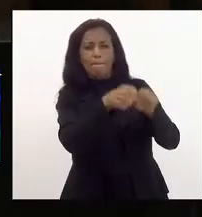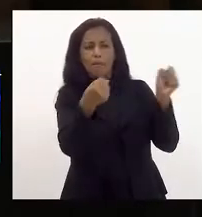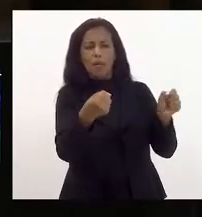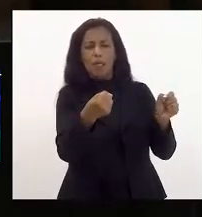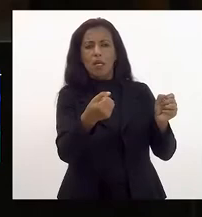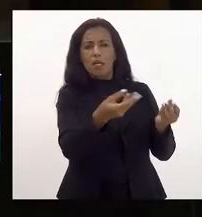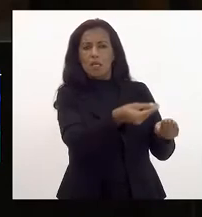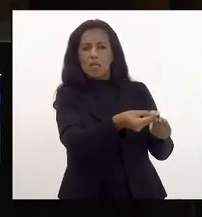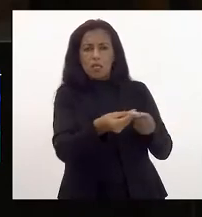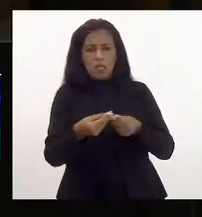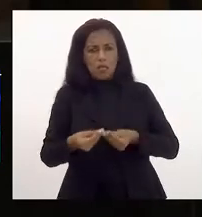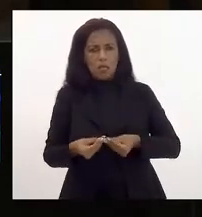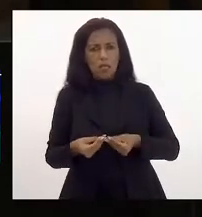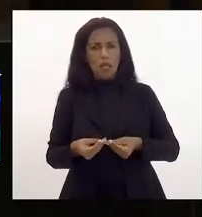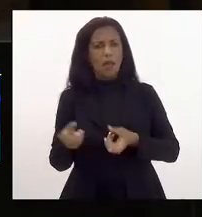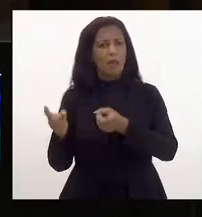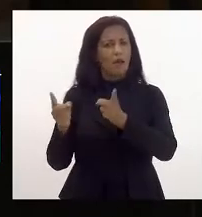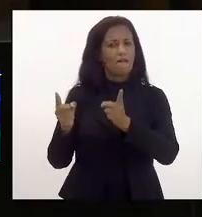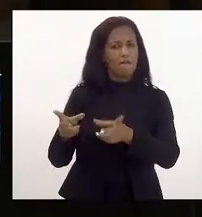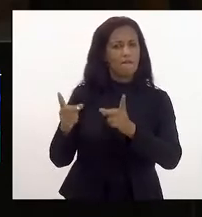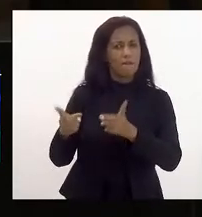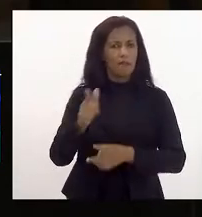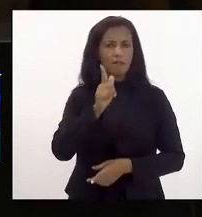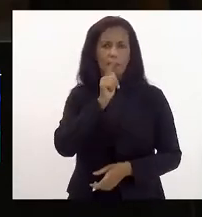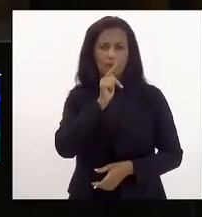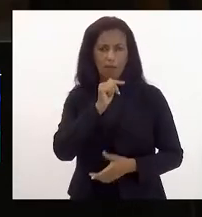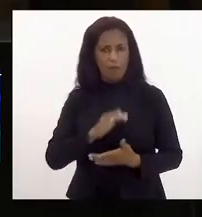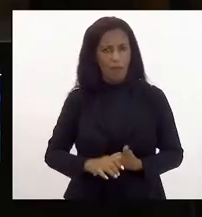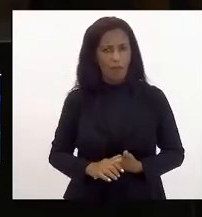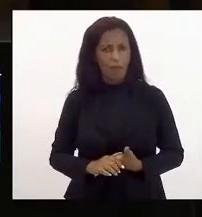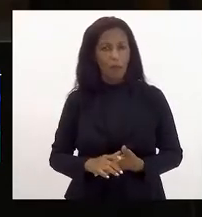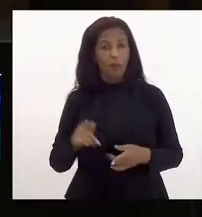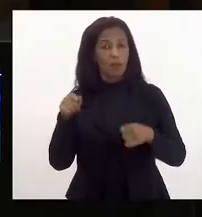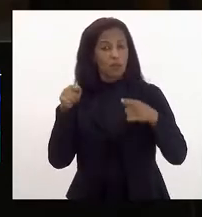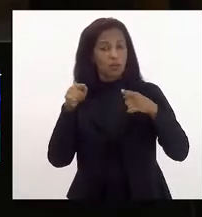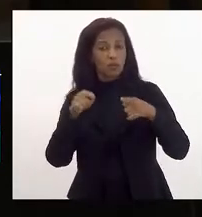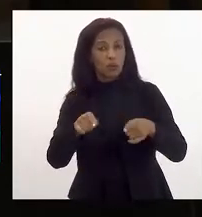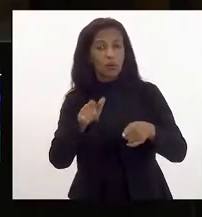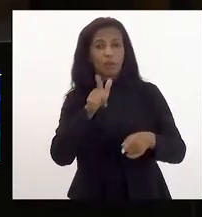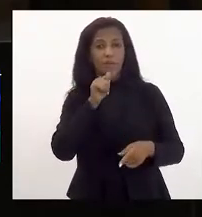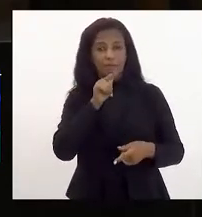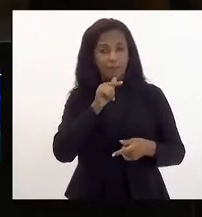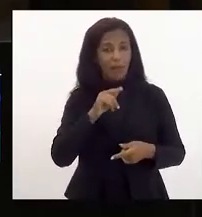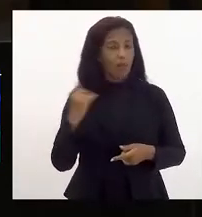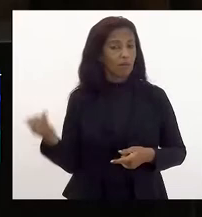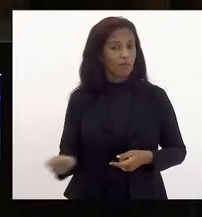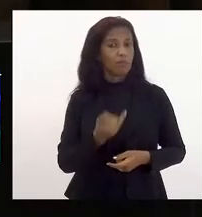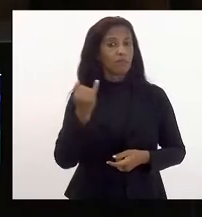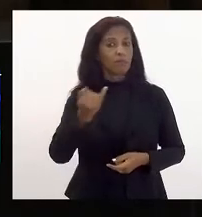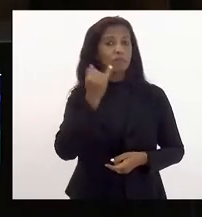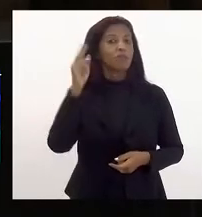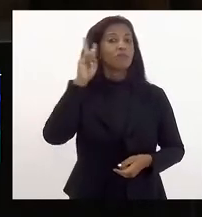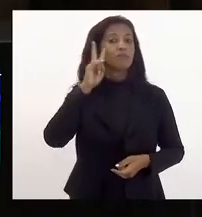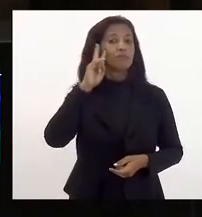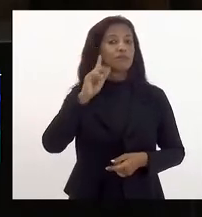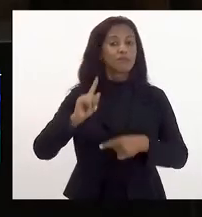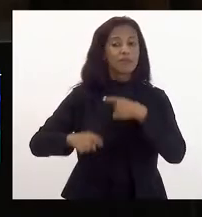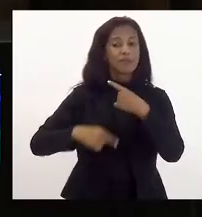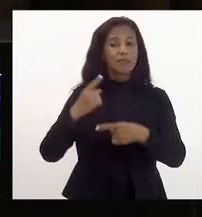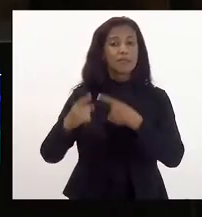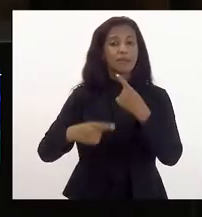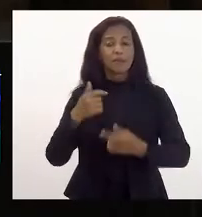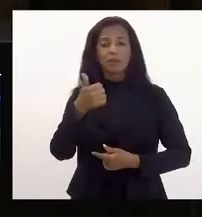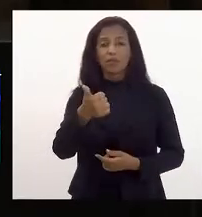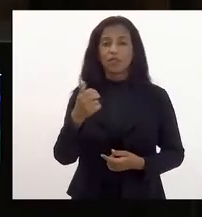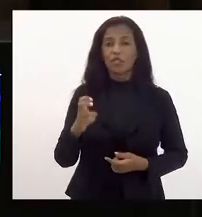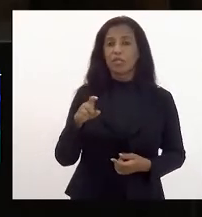consigo a privatização da CEDAI e sobre a CEDAI é importante salientar que depois da entrada de